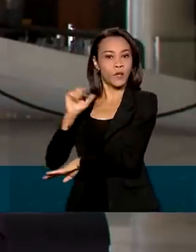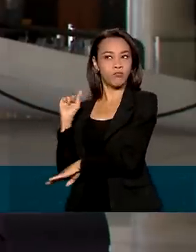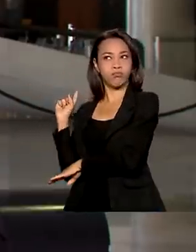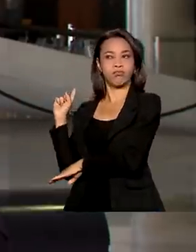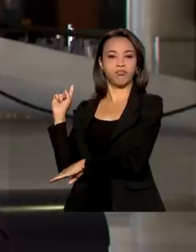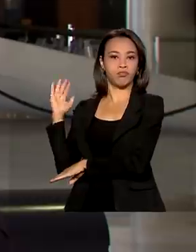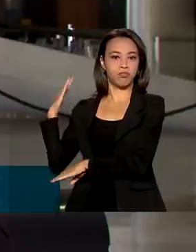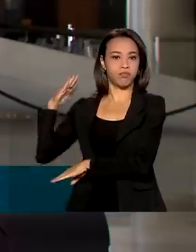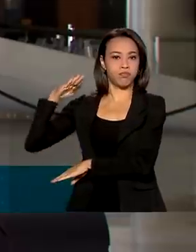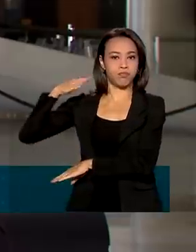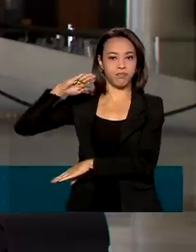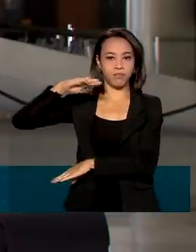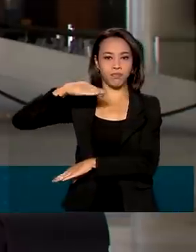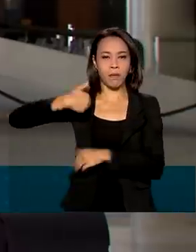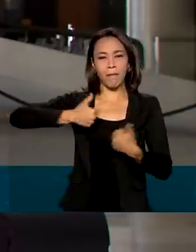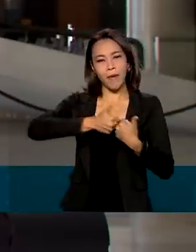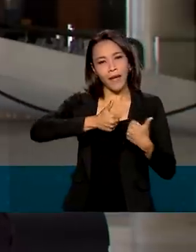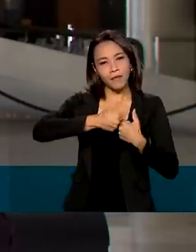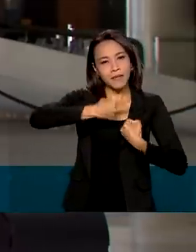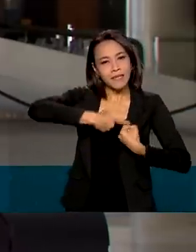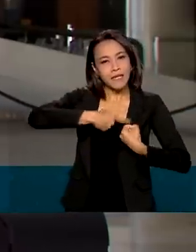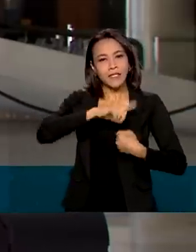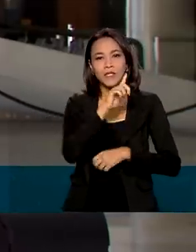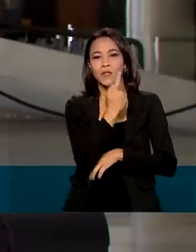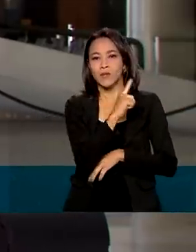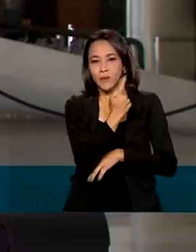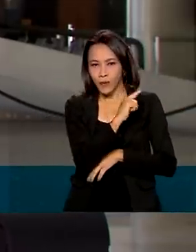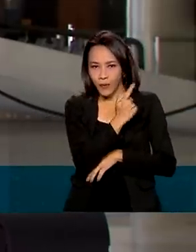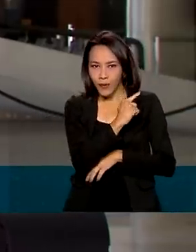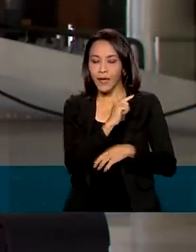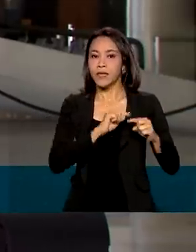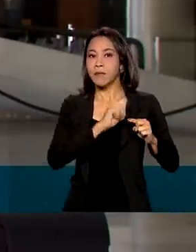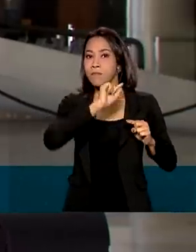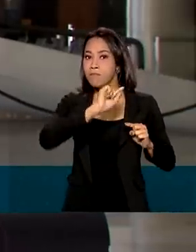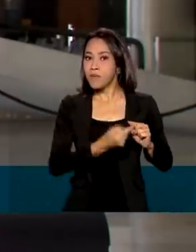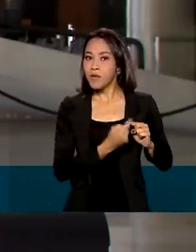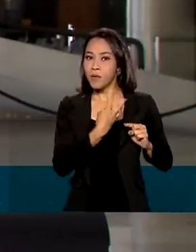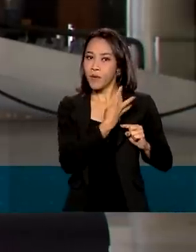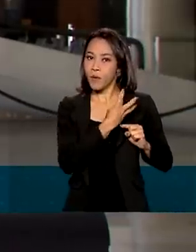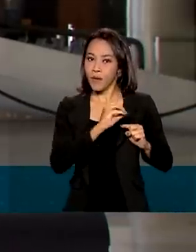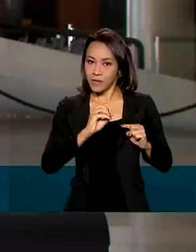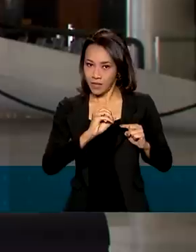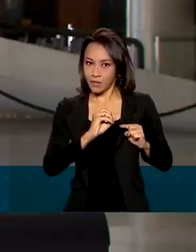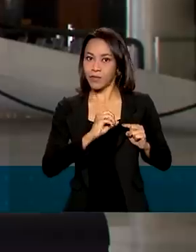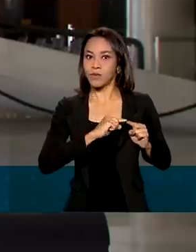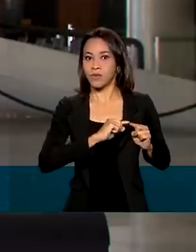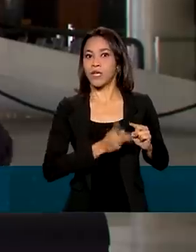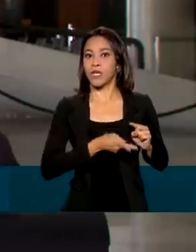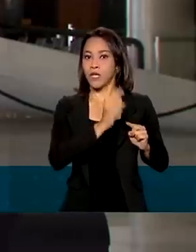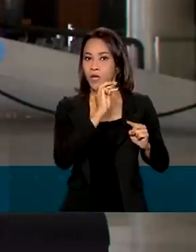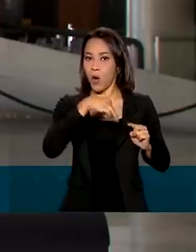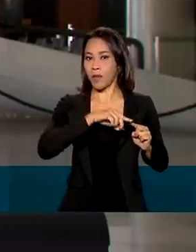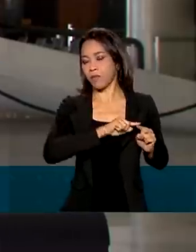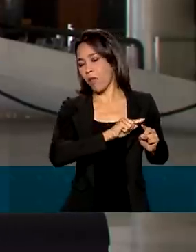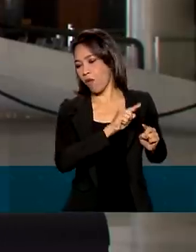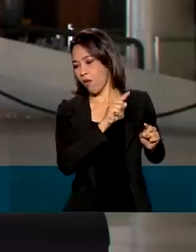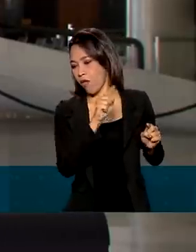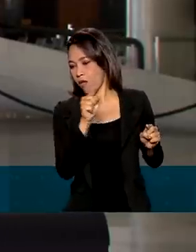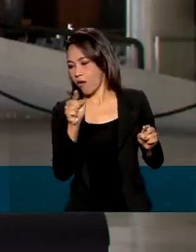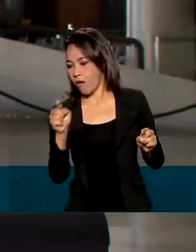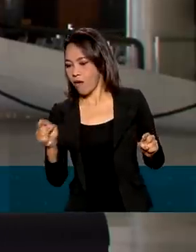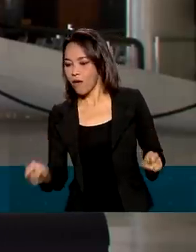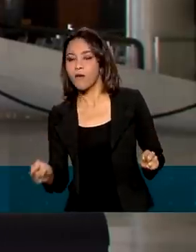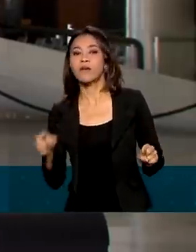que é uma cidade em Goiás que fica próxima aqui de Brasília. É um deslocamento de mais de 1.400 quilômetros e esse trajeto, Renata, ele faz parte da